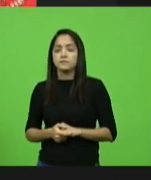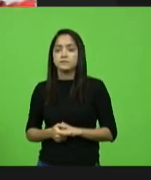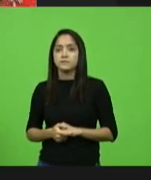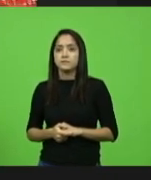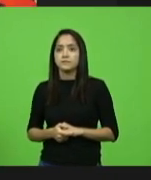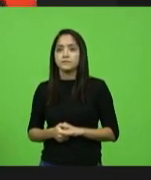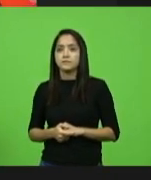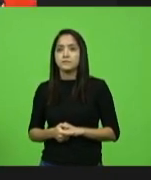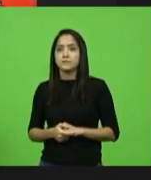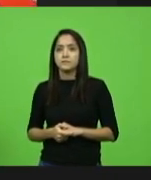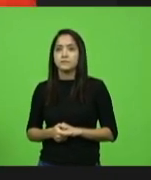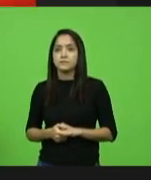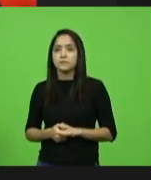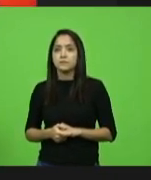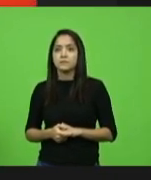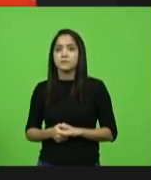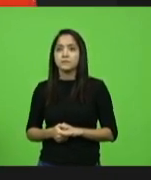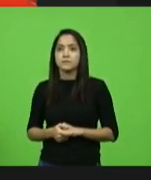Porra, que coisa.